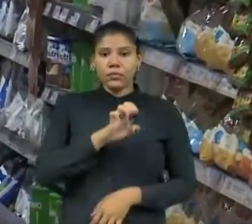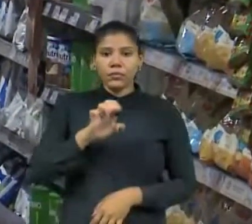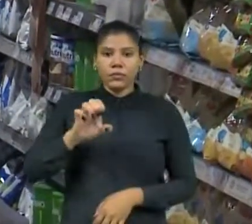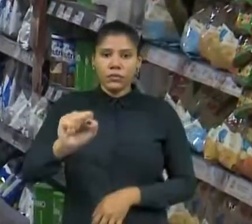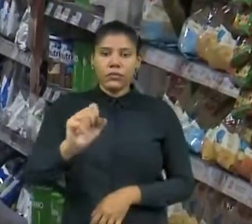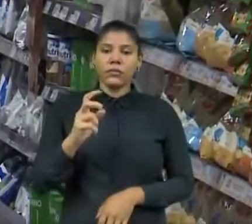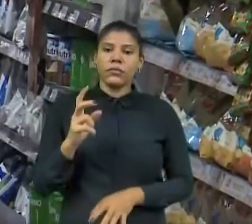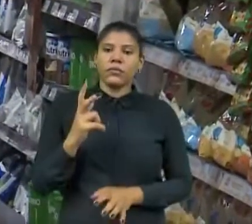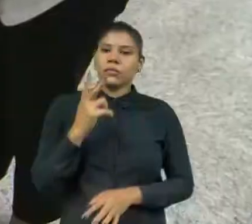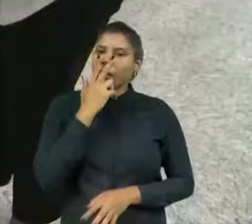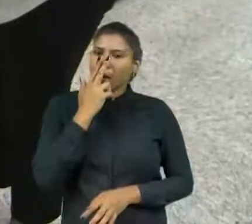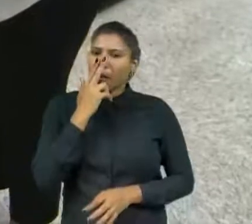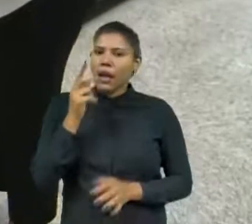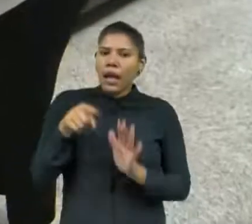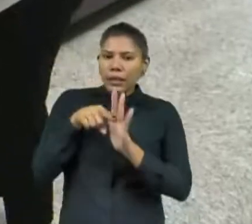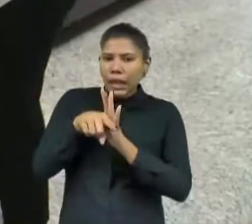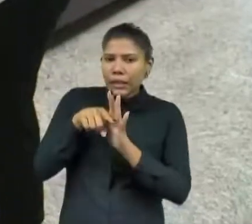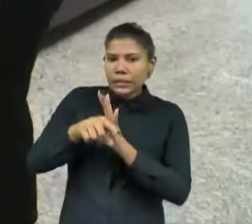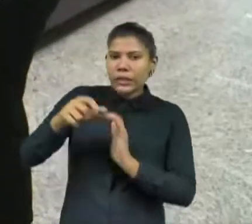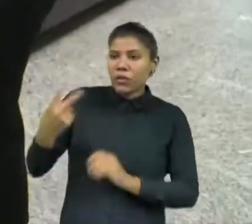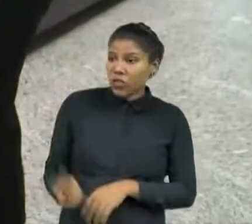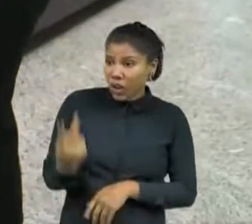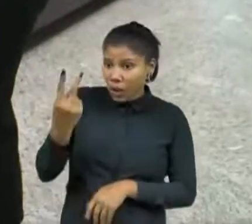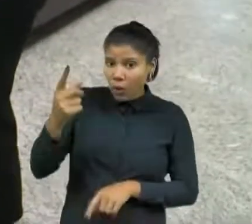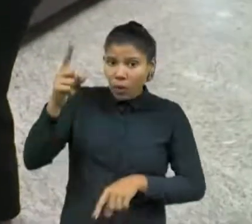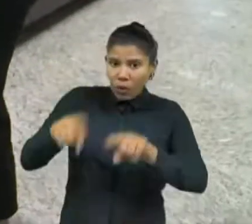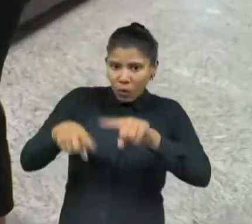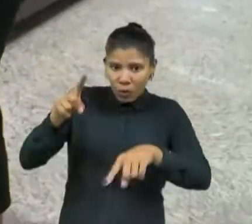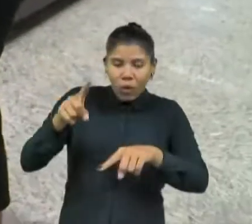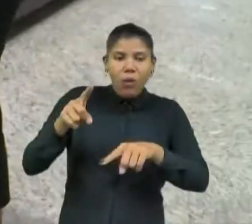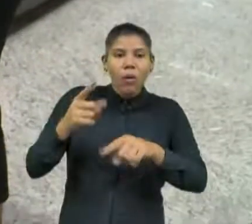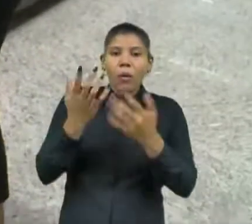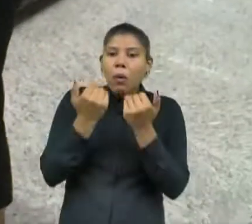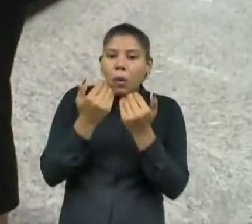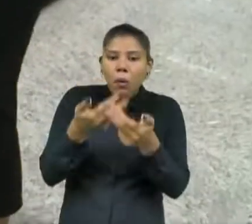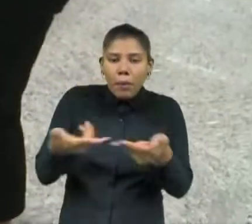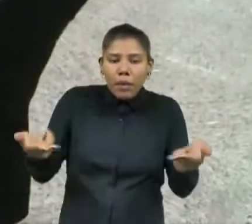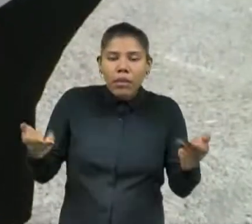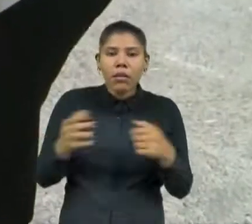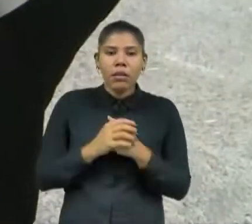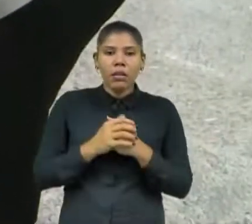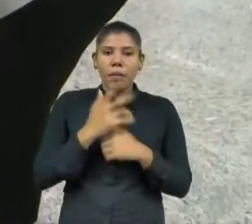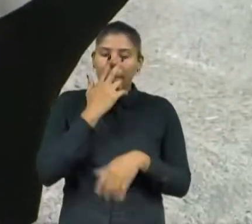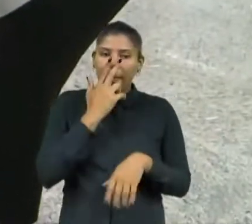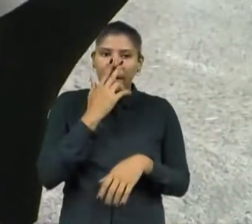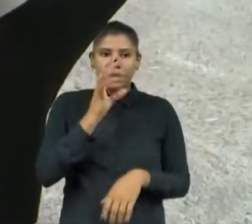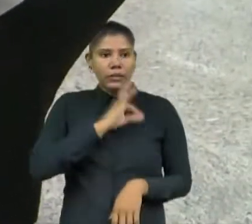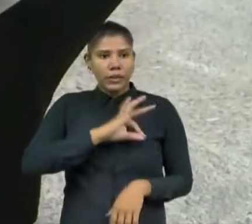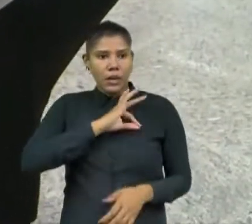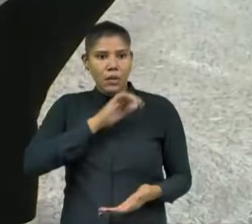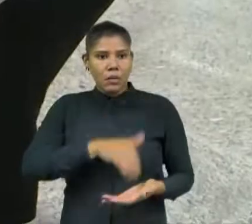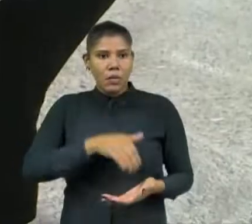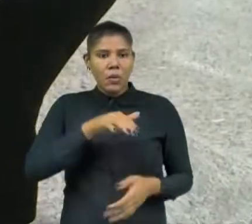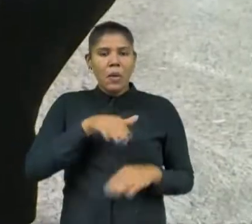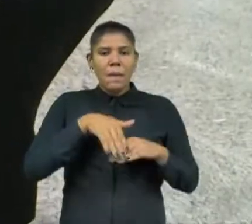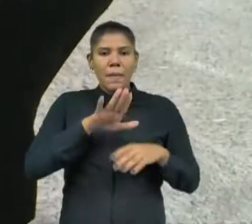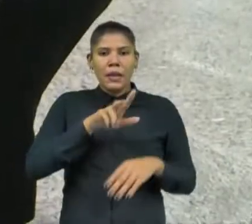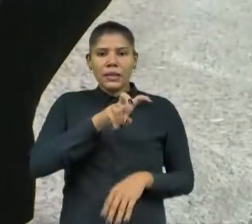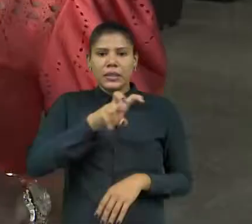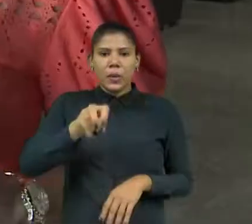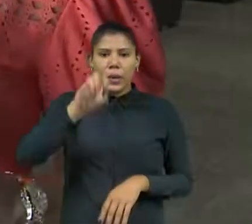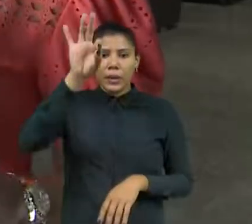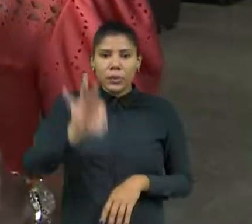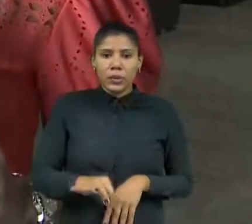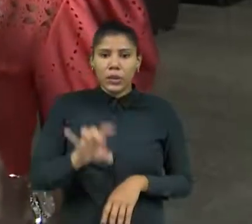médio da cesta básica, o trabalhador que recebe um salário mínimo comprometeu mais de 50% da renda com